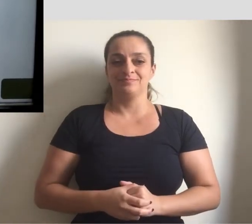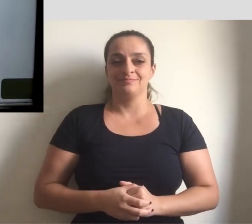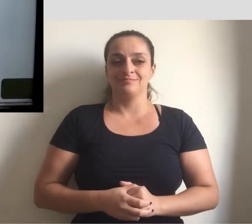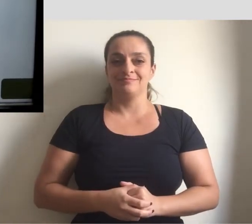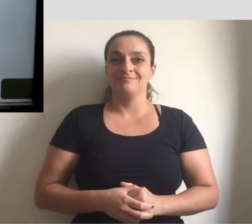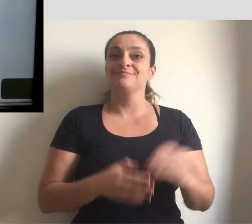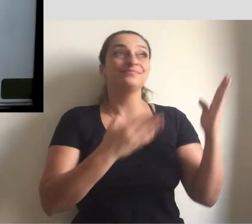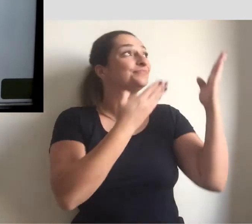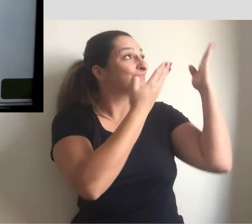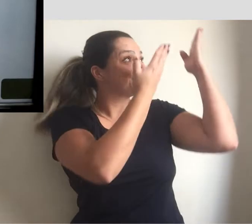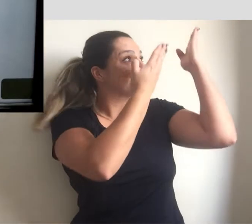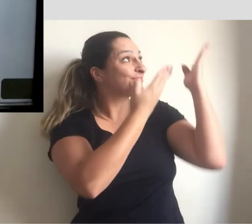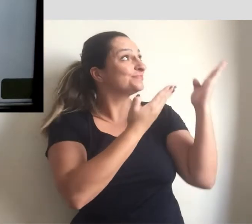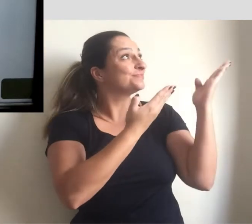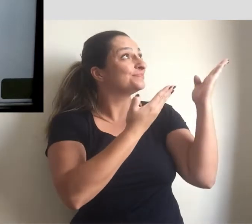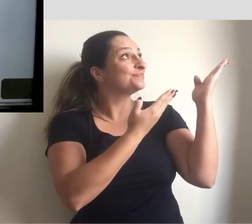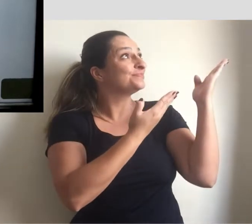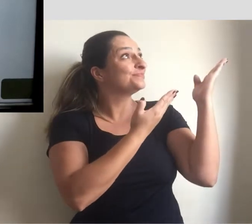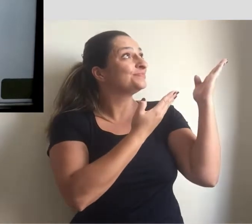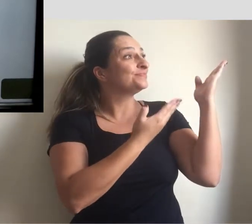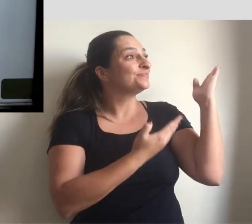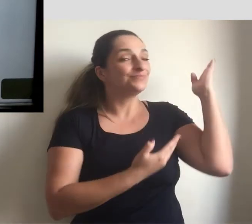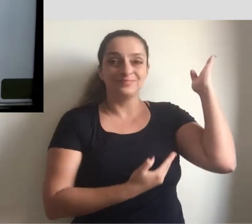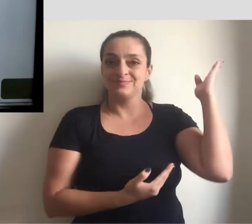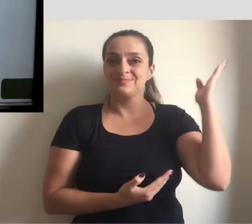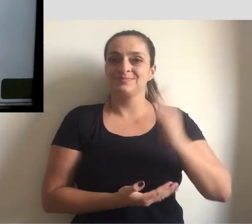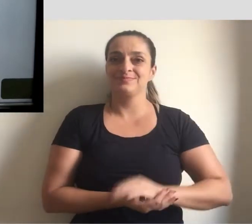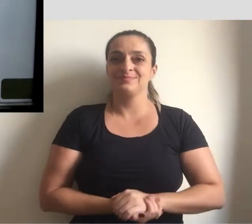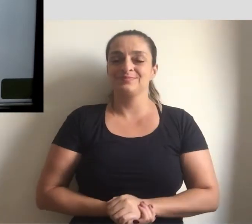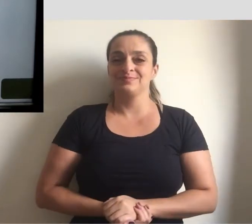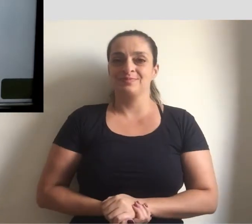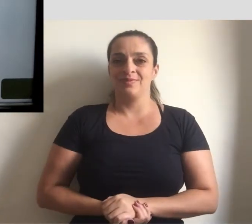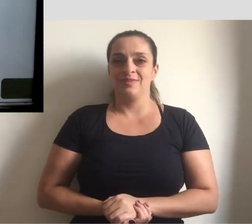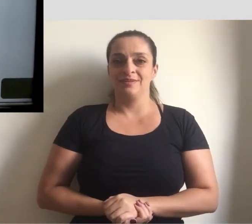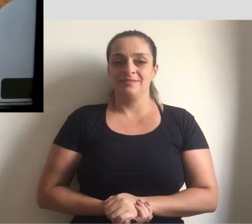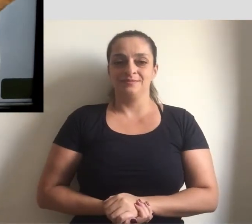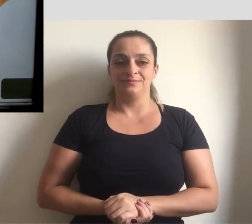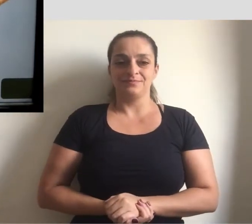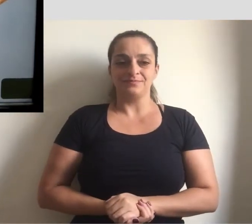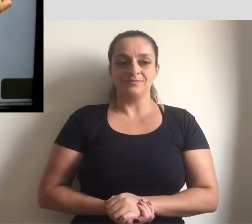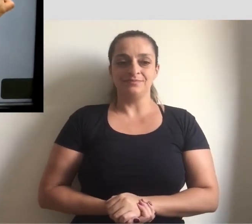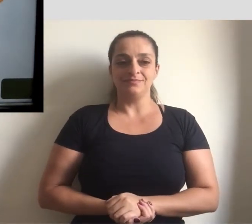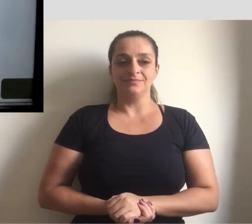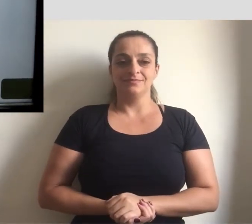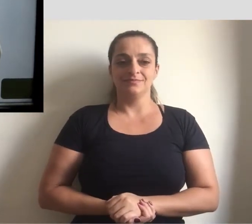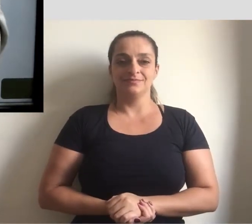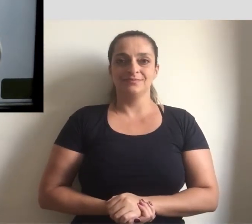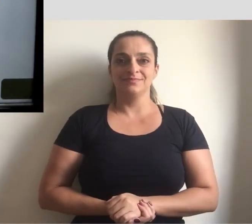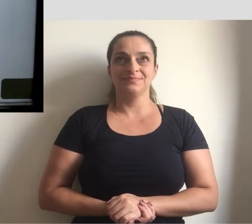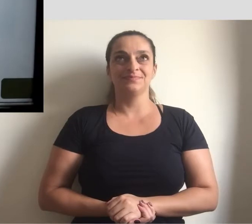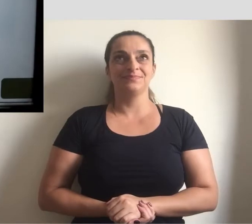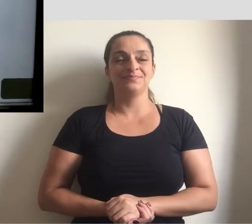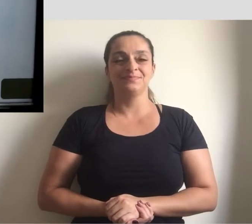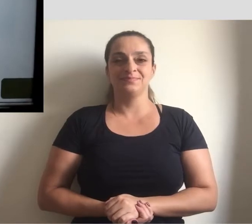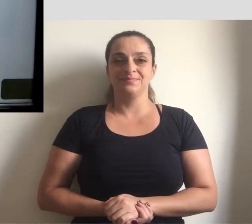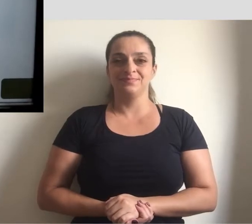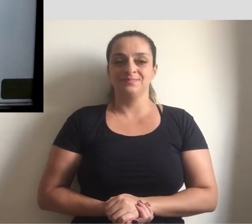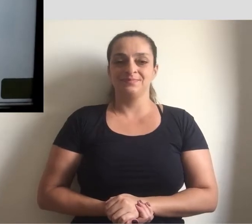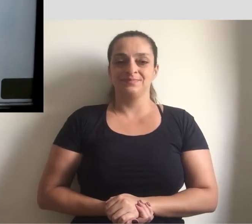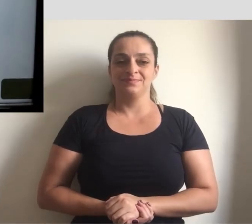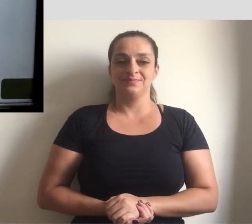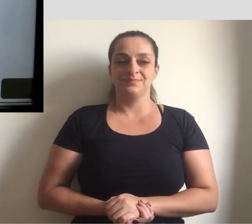vamos pegar aqui 69 vezes 70. 7 vezes 9,